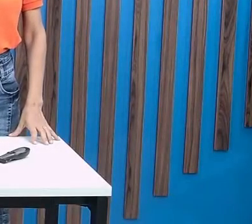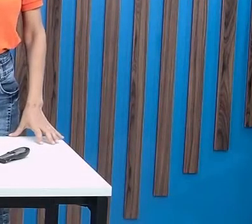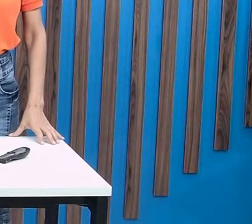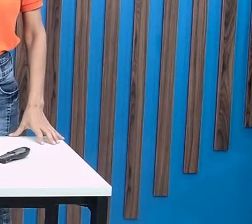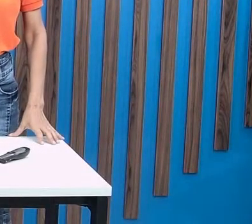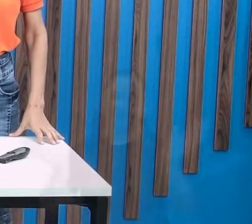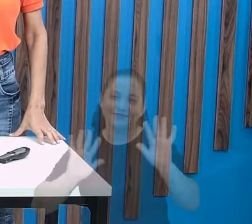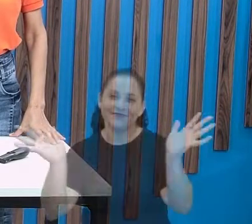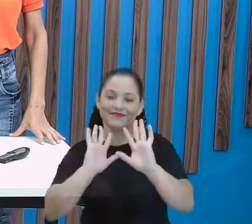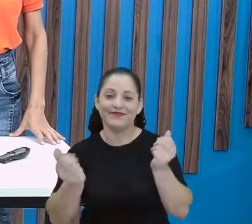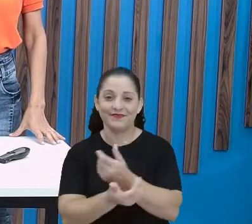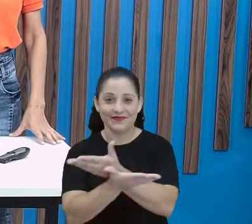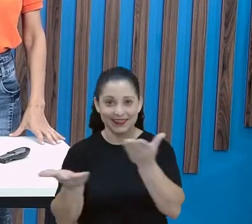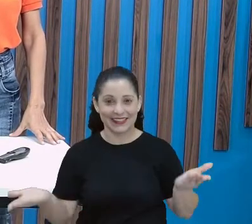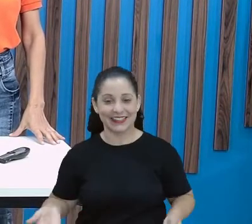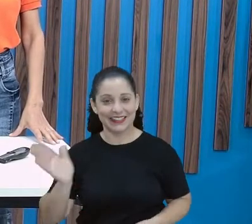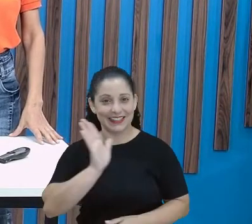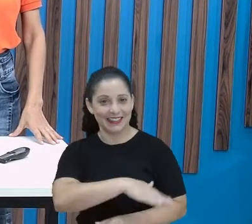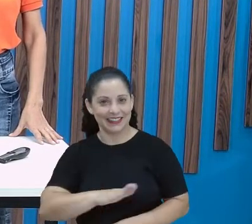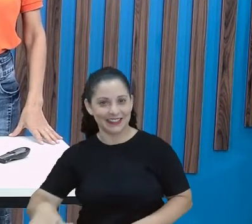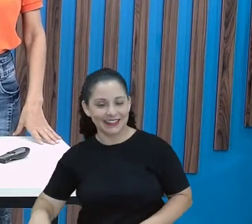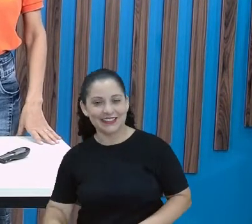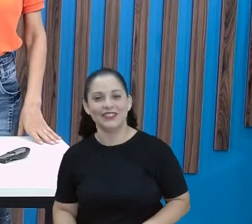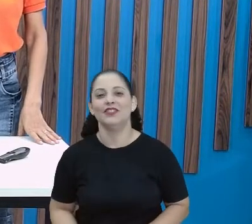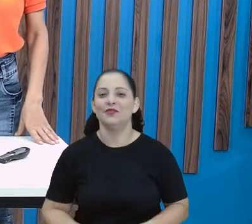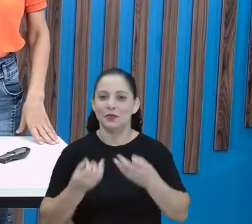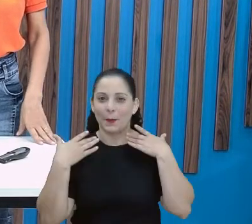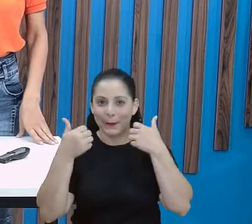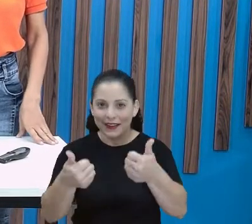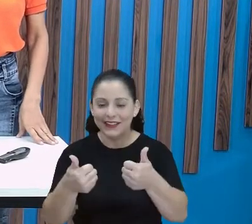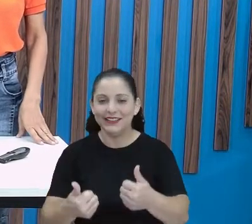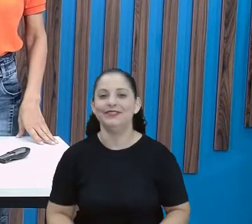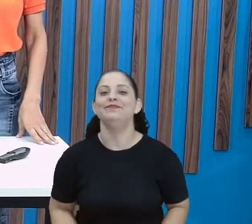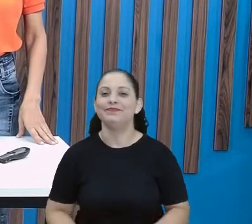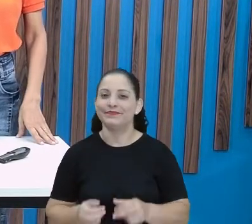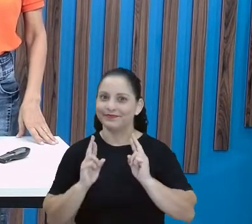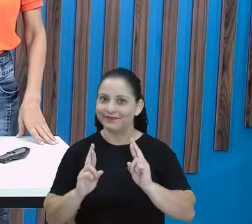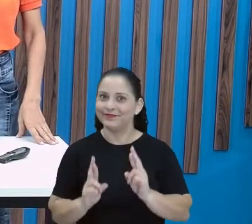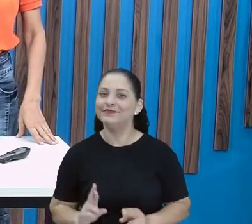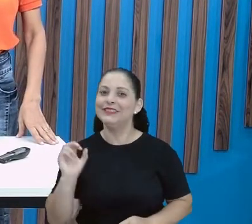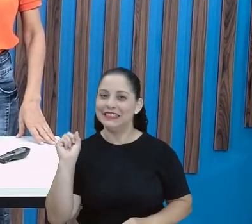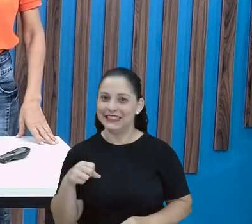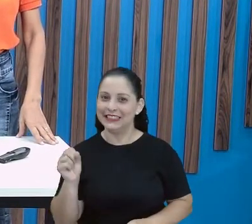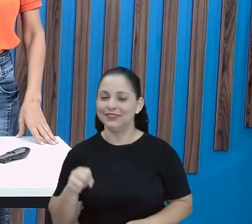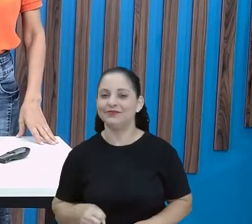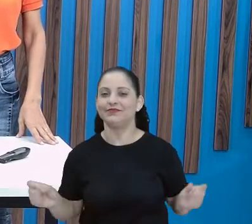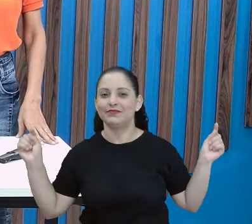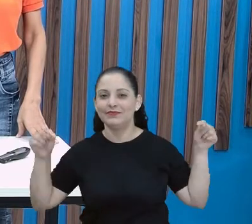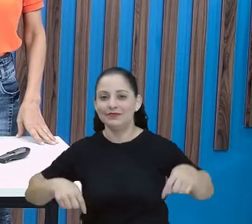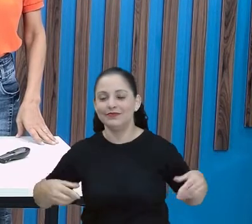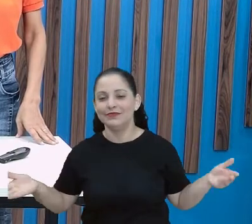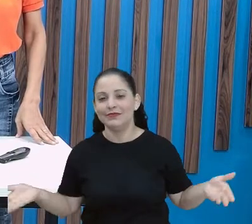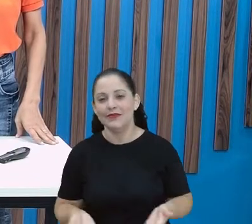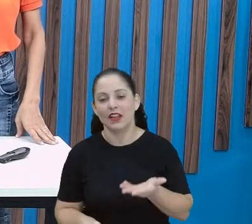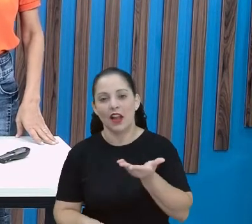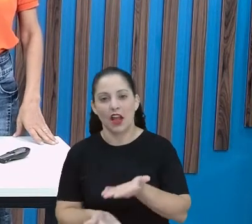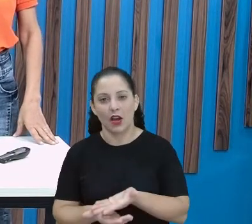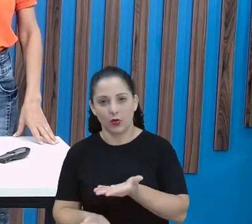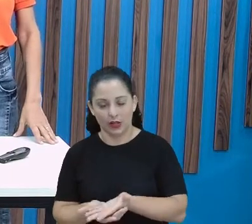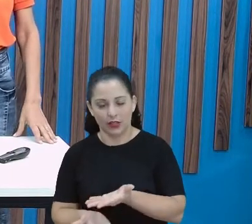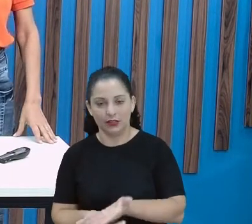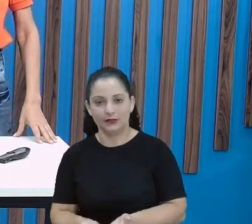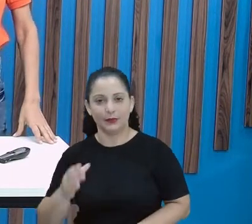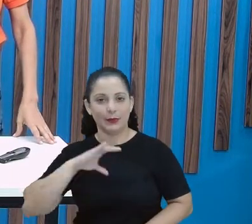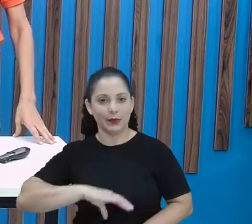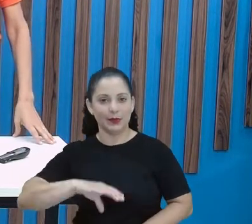Olá, crianças! Tudo bem com vocês? Espero que sim! Estamos aqui para mais uma aula hoje